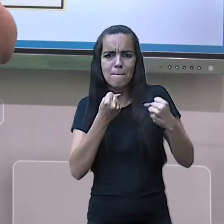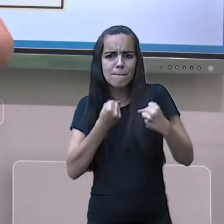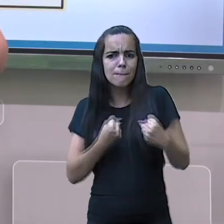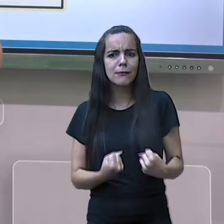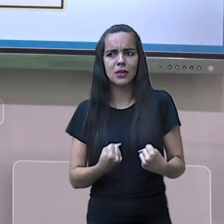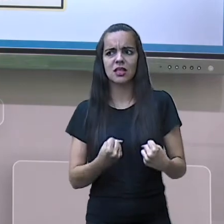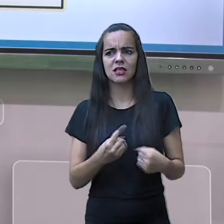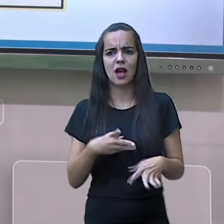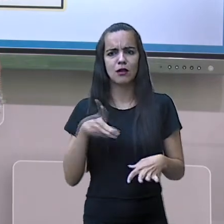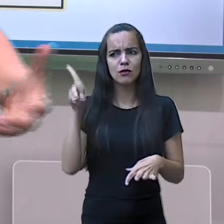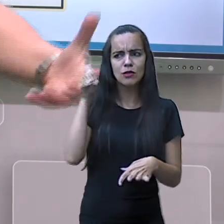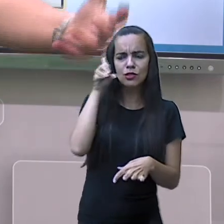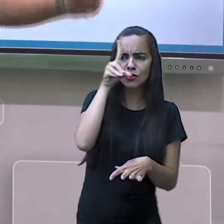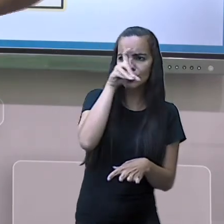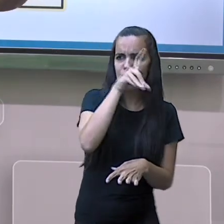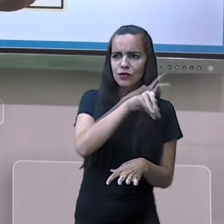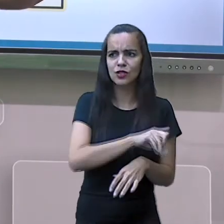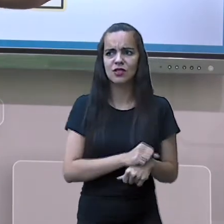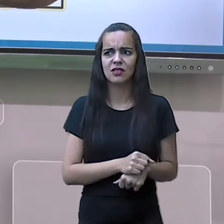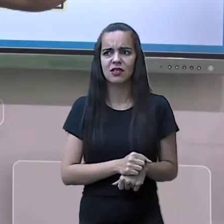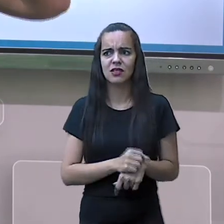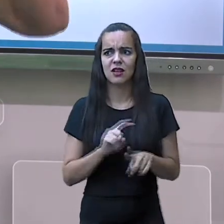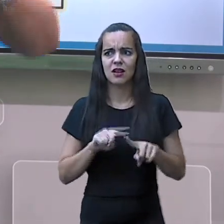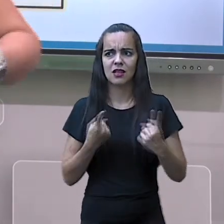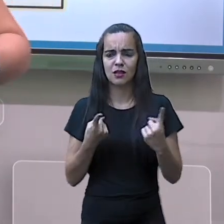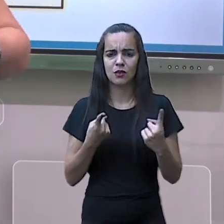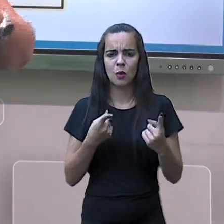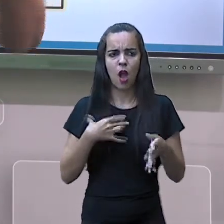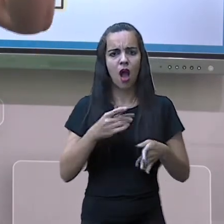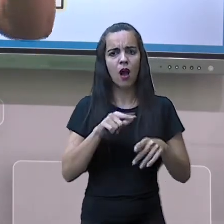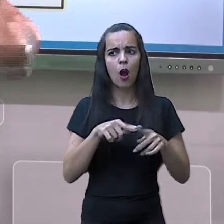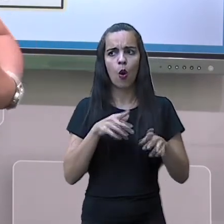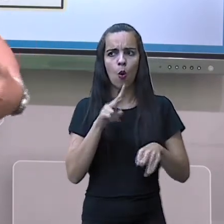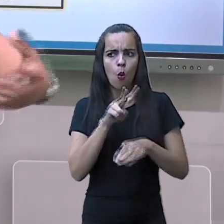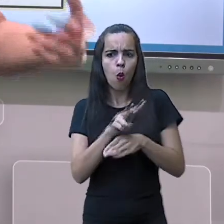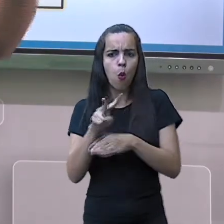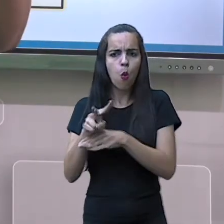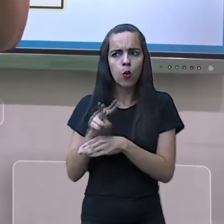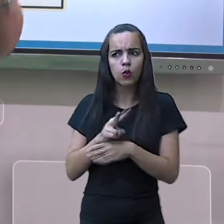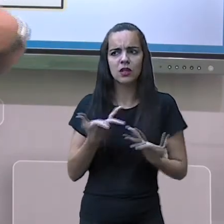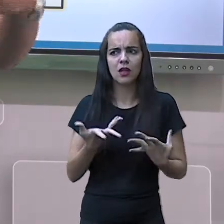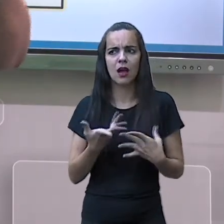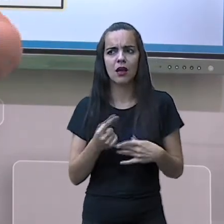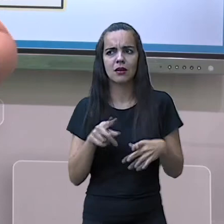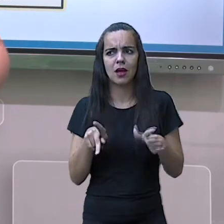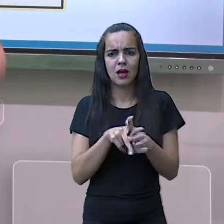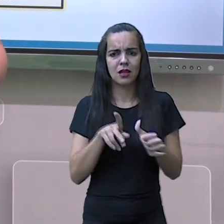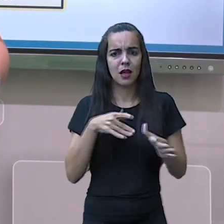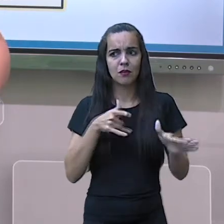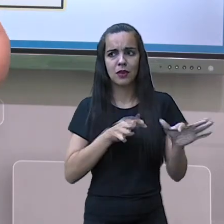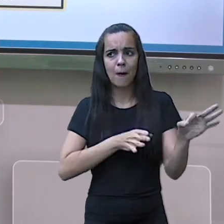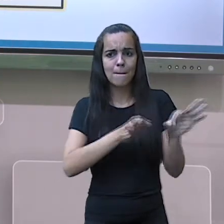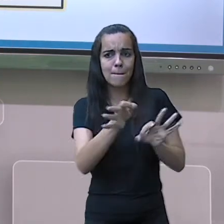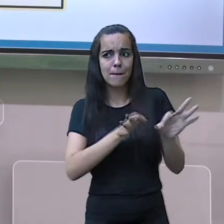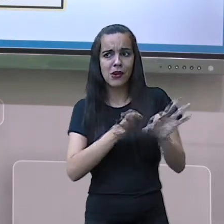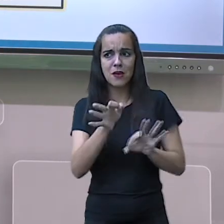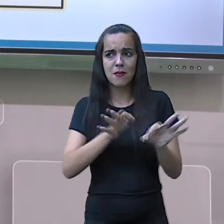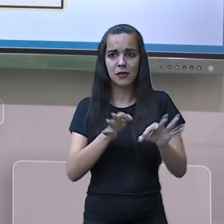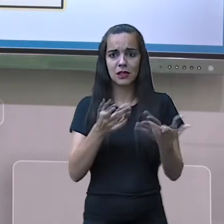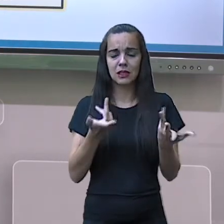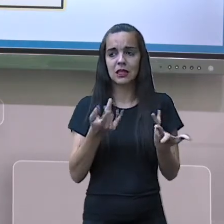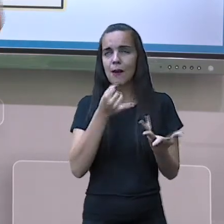as cidades e que até o gerenciamento, os governos, não estão preparados para